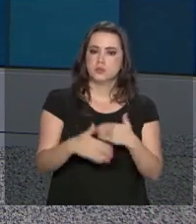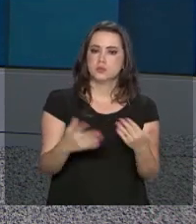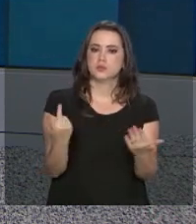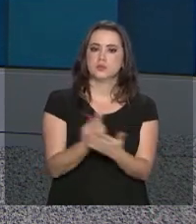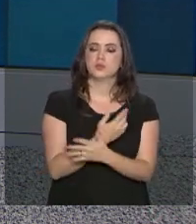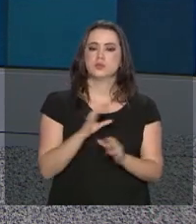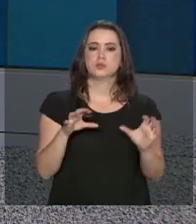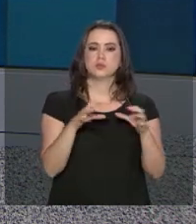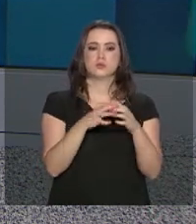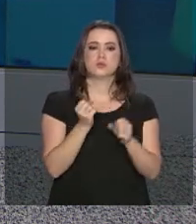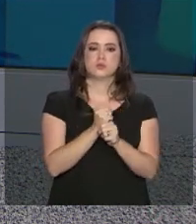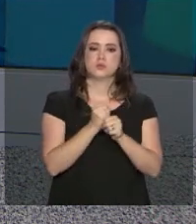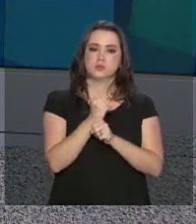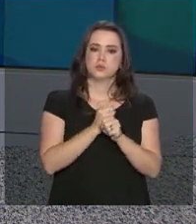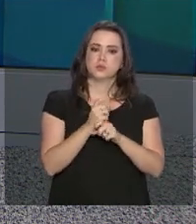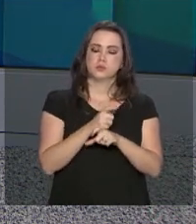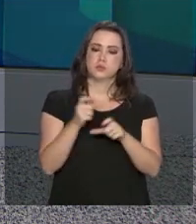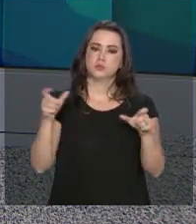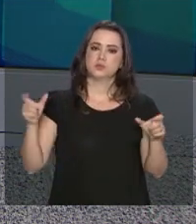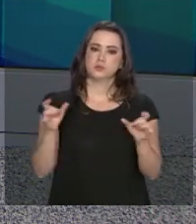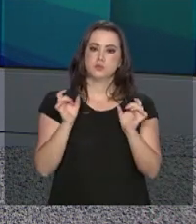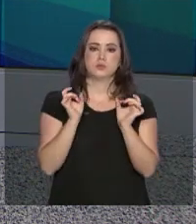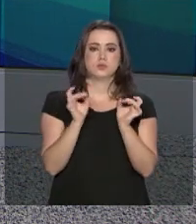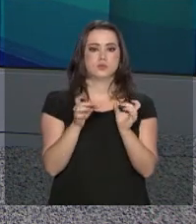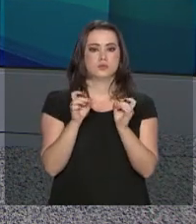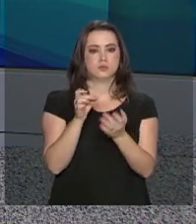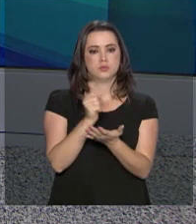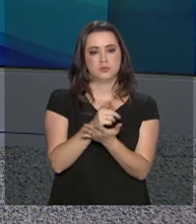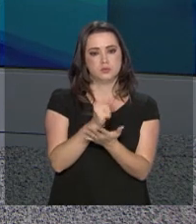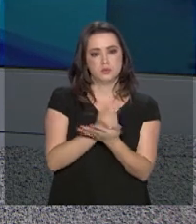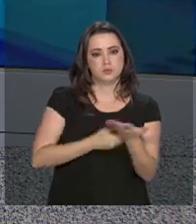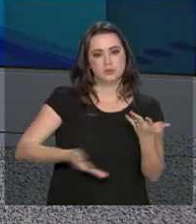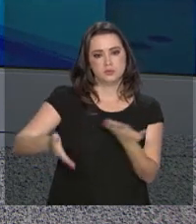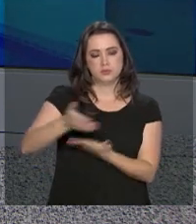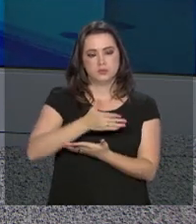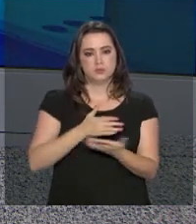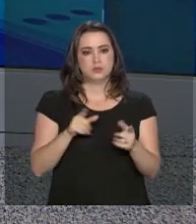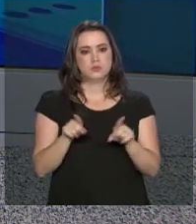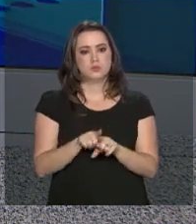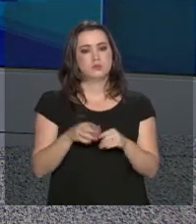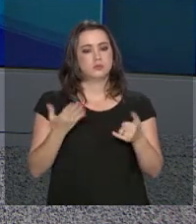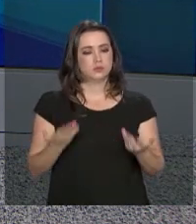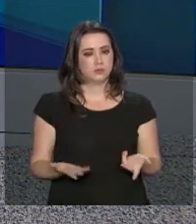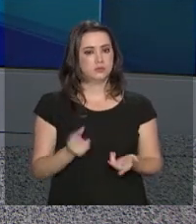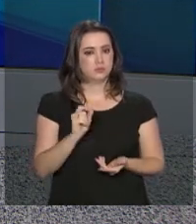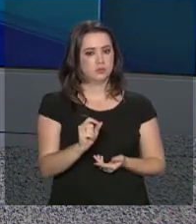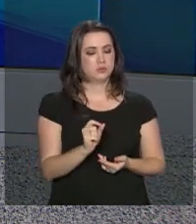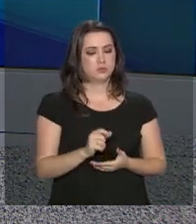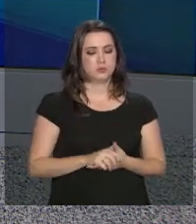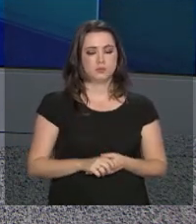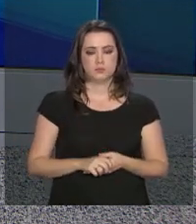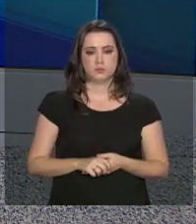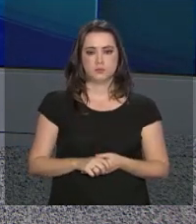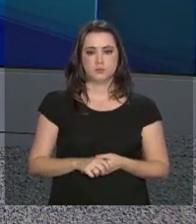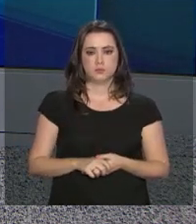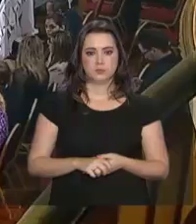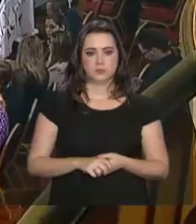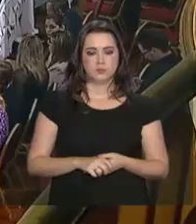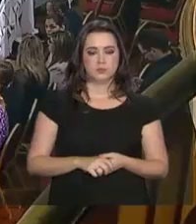realizados pelo bloco nos últimos anos, entre eles a ampliação de negociações e trocas comerciais com outras regiões.